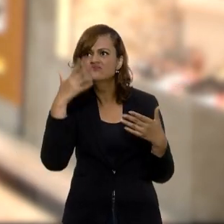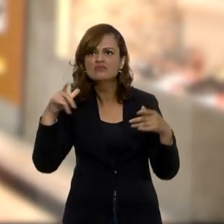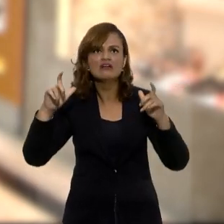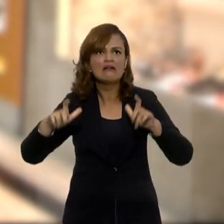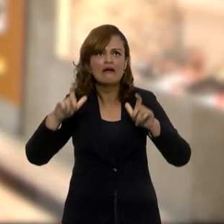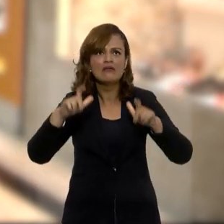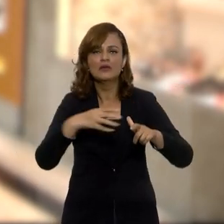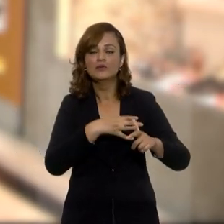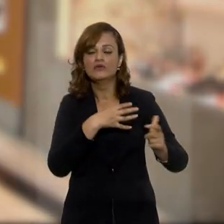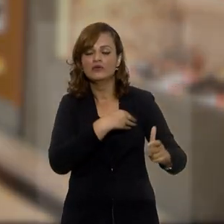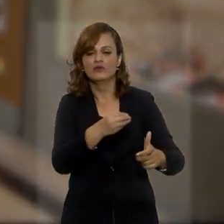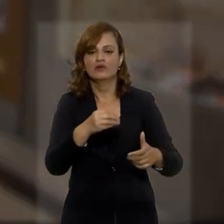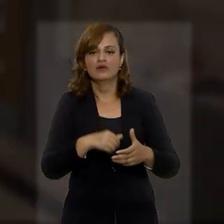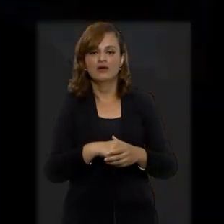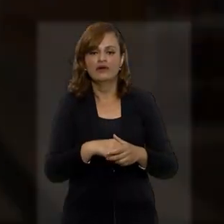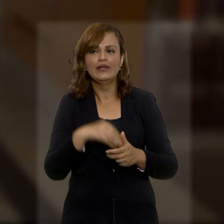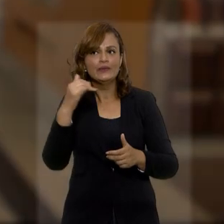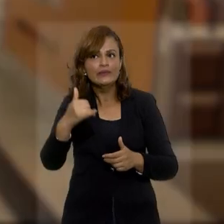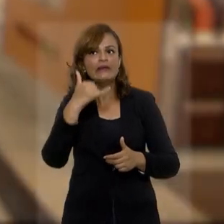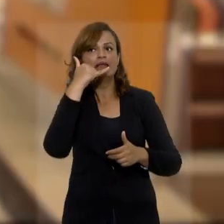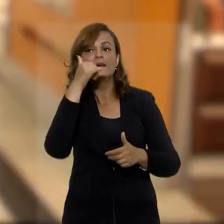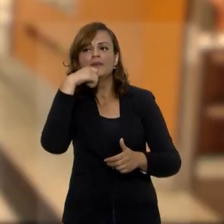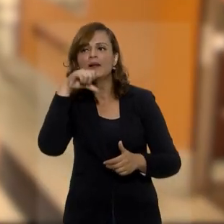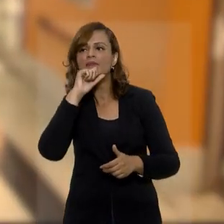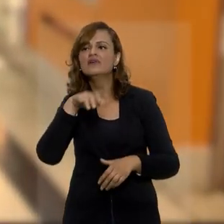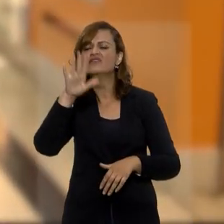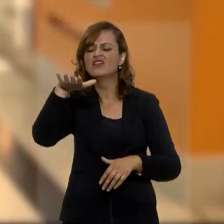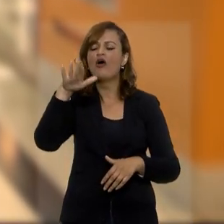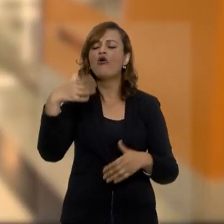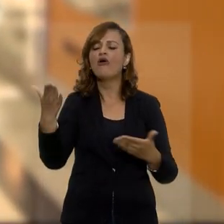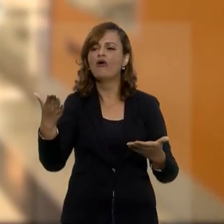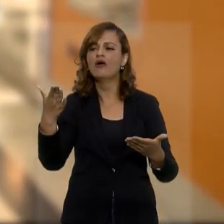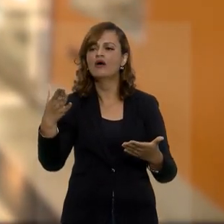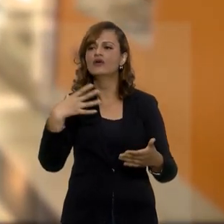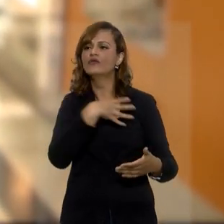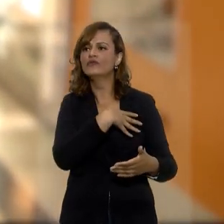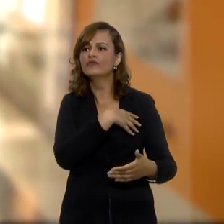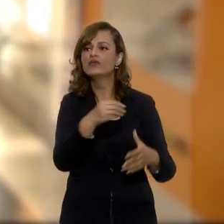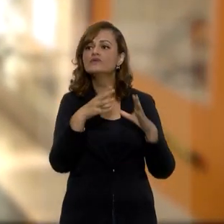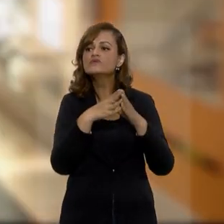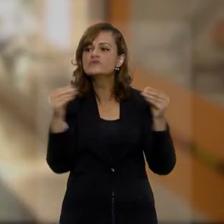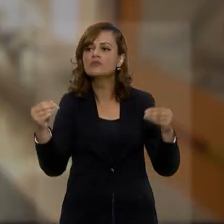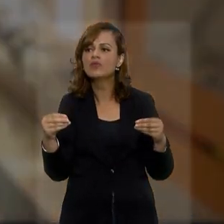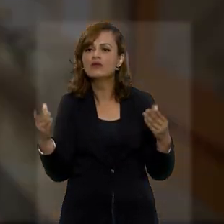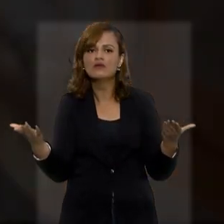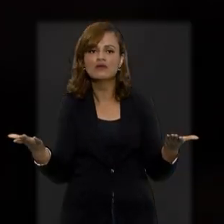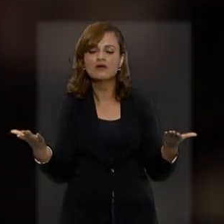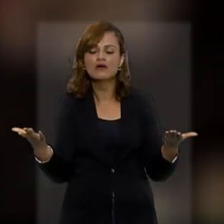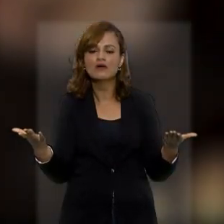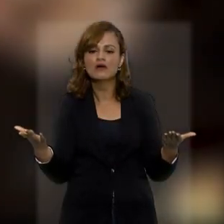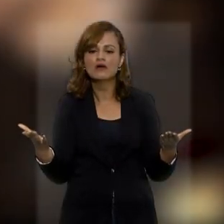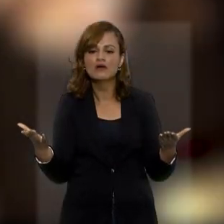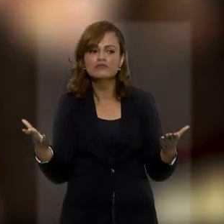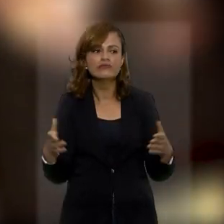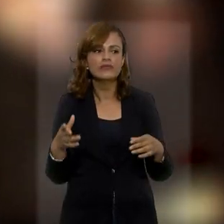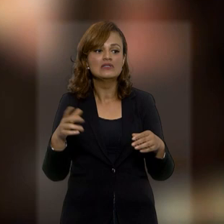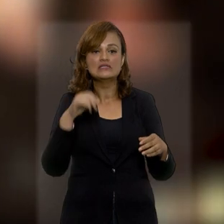eu perco contato visual com ele. Eu liguei para a mãe dele falando, olha, o nosso filho sumiu,